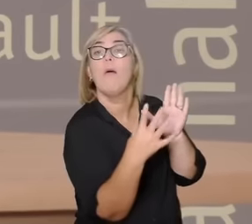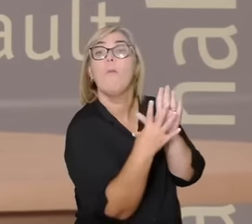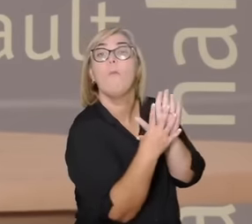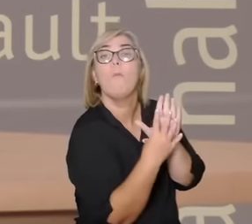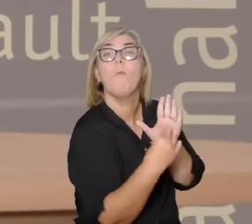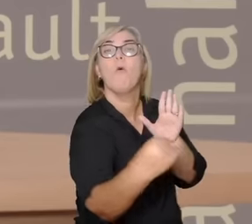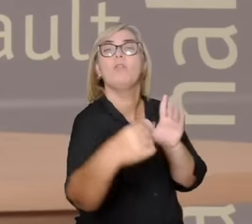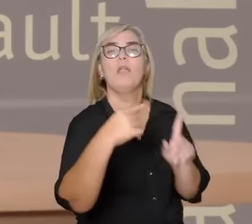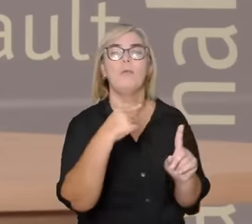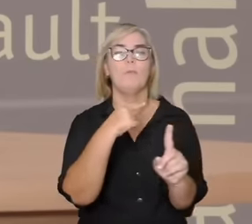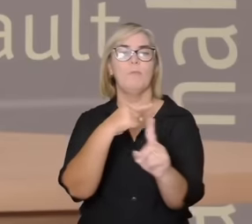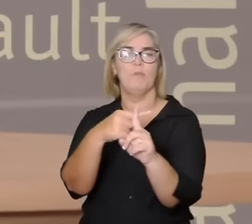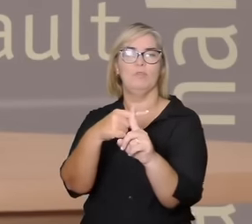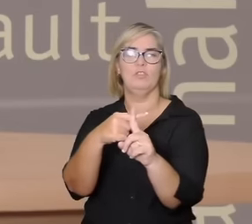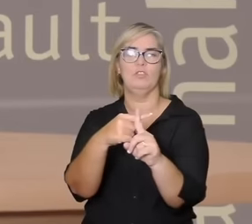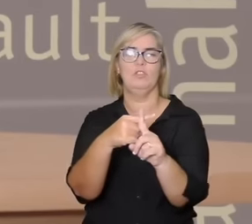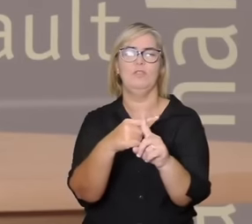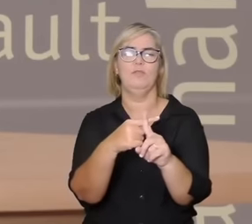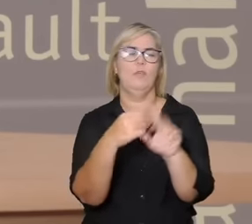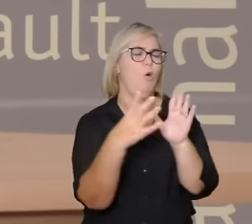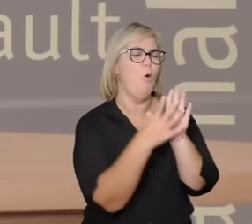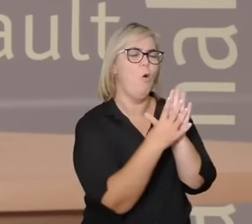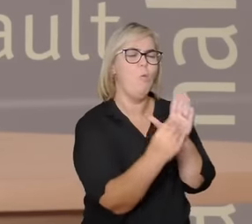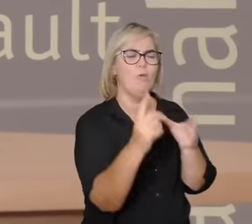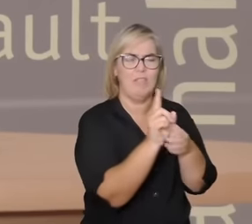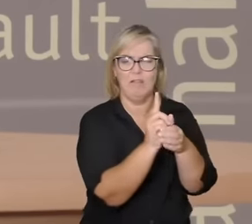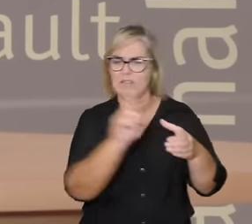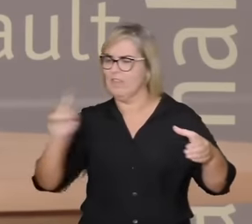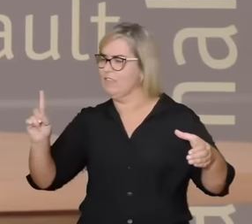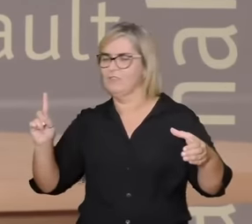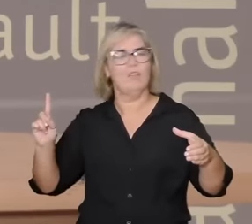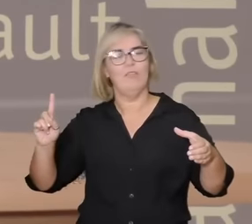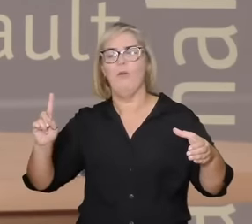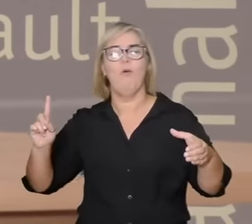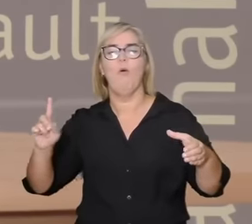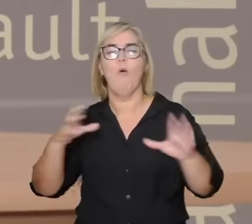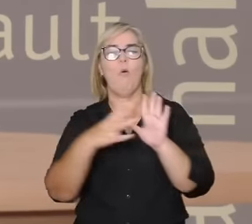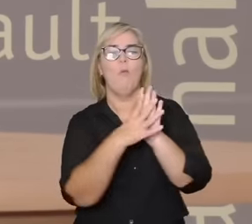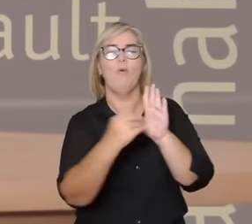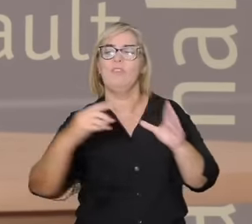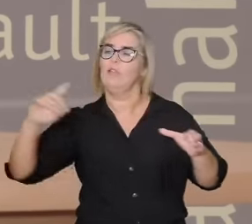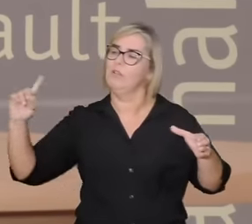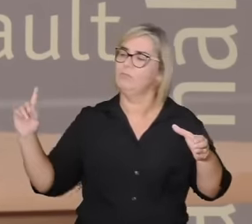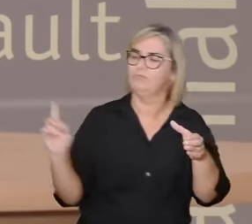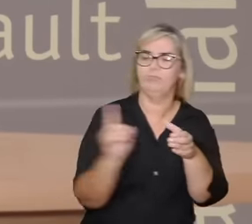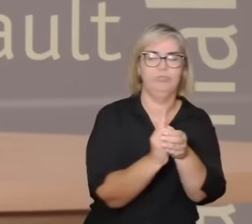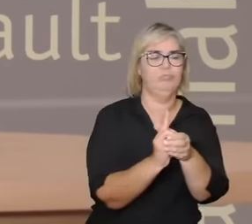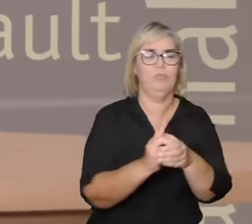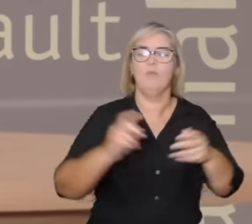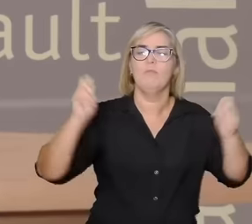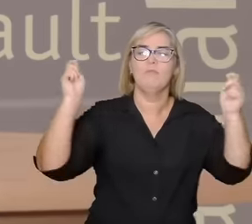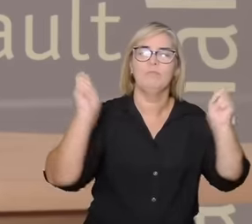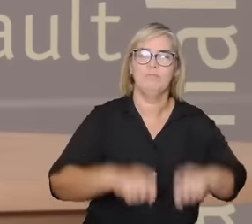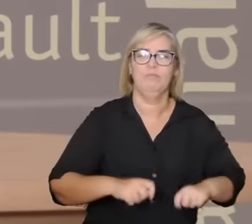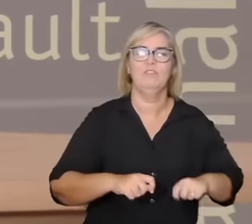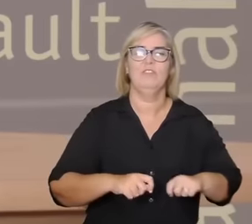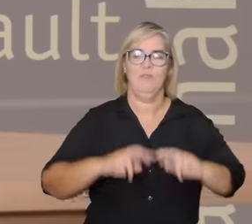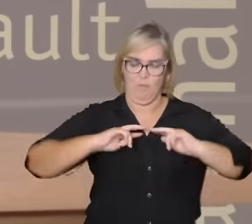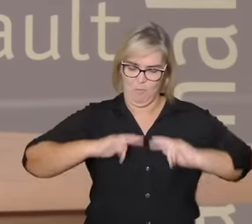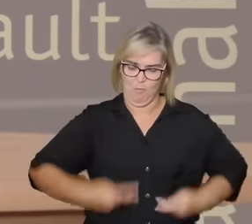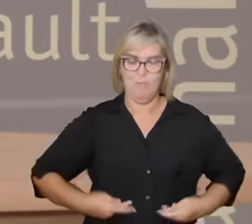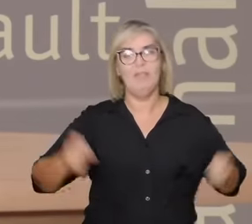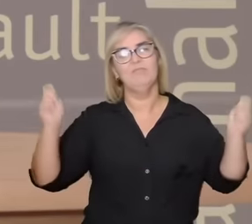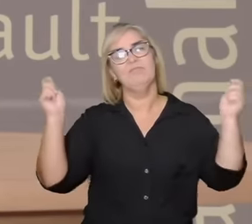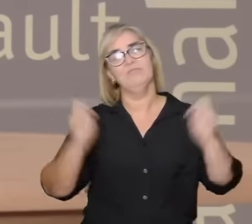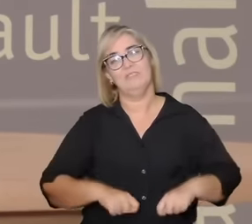modelo da cidade da exclusão mas o modelo do acolhimento do possível daquilo que é mais humano em cada um de nós